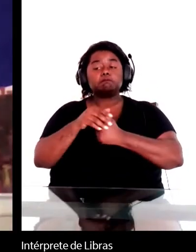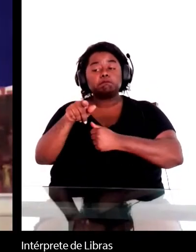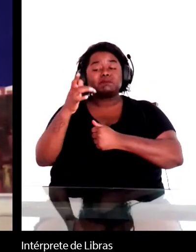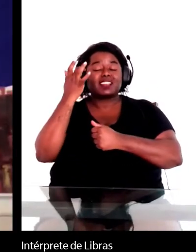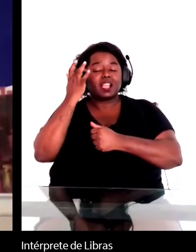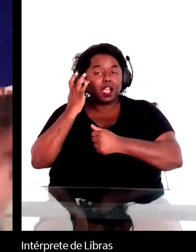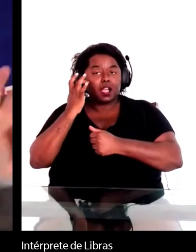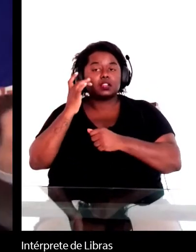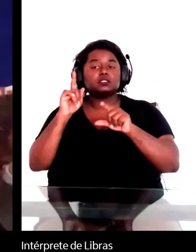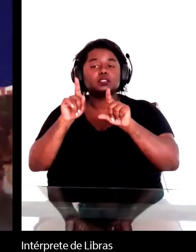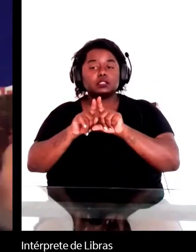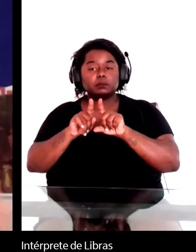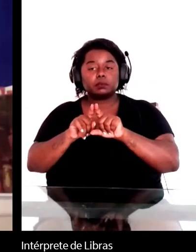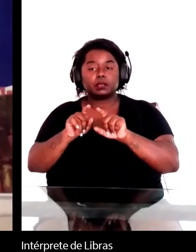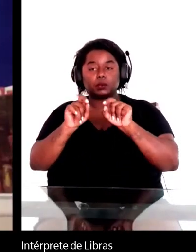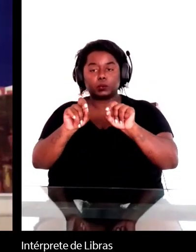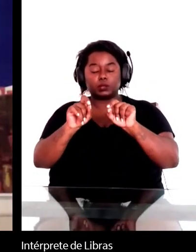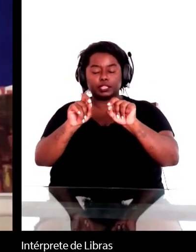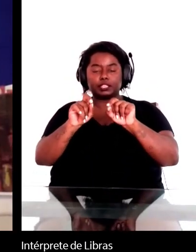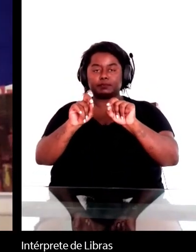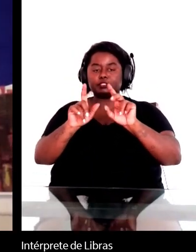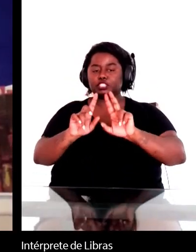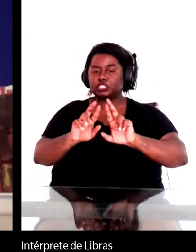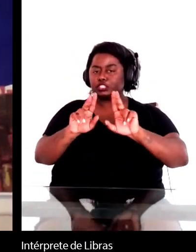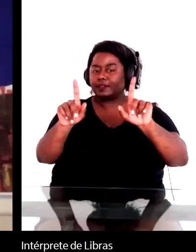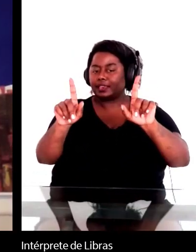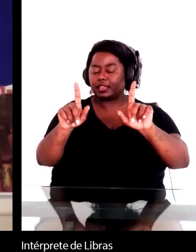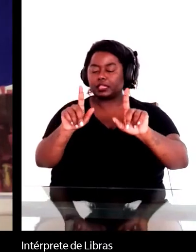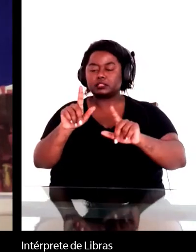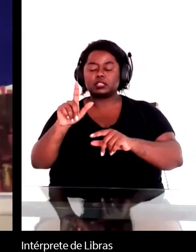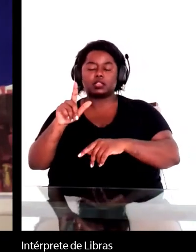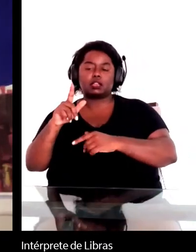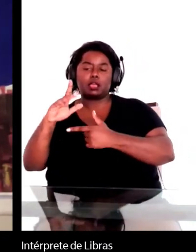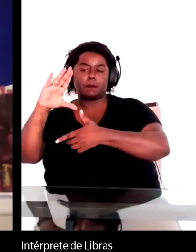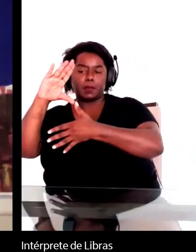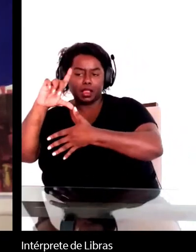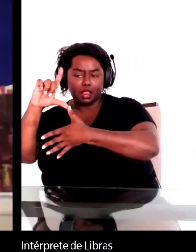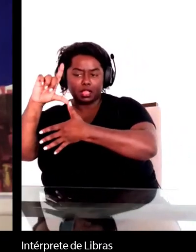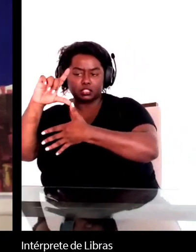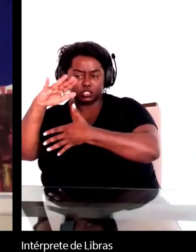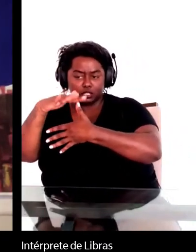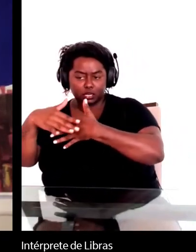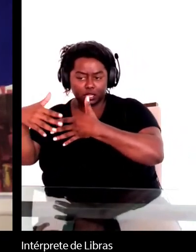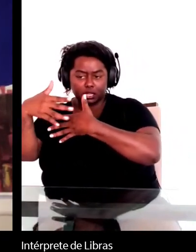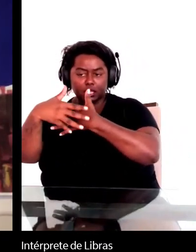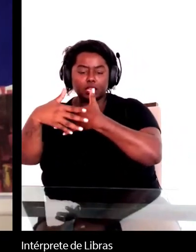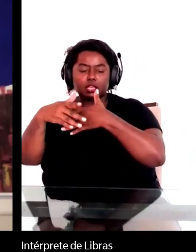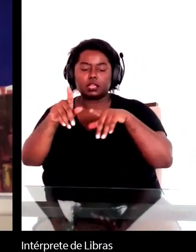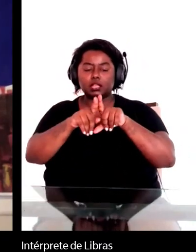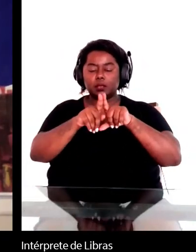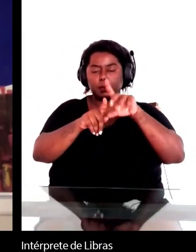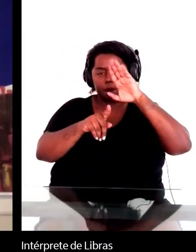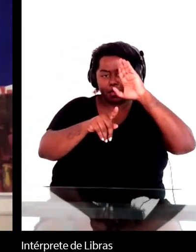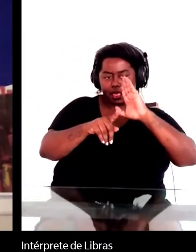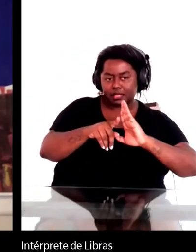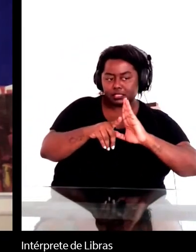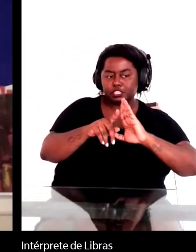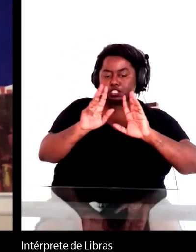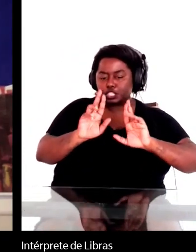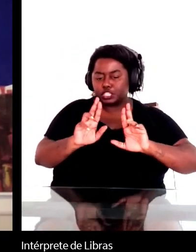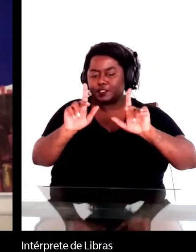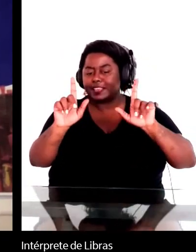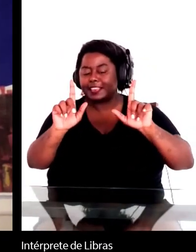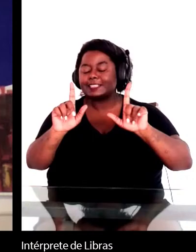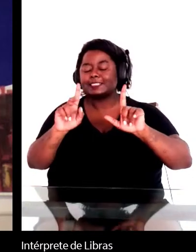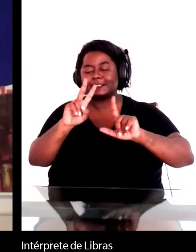diferença entre América Latina e Brasil vai levar mais umas duas gerações de Zula